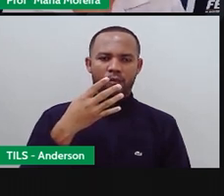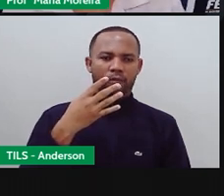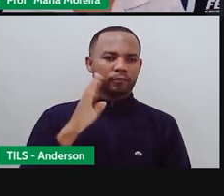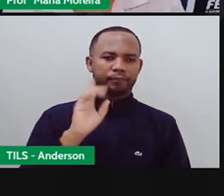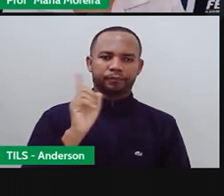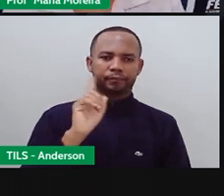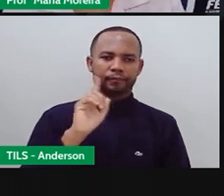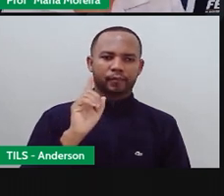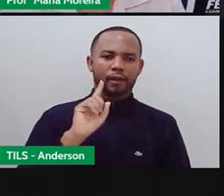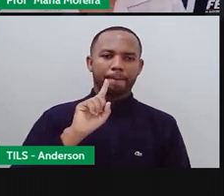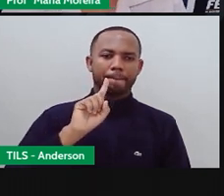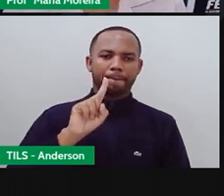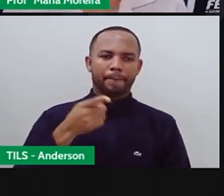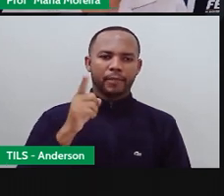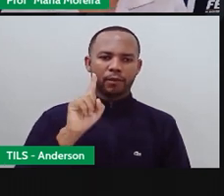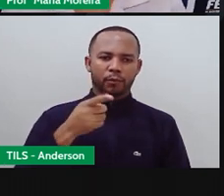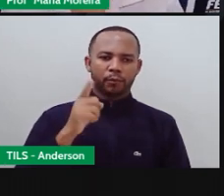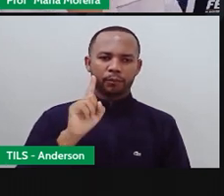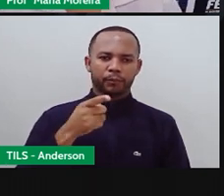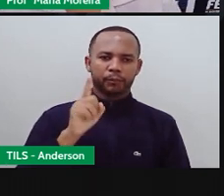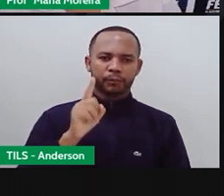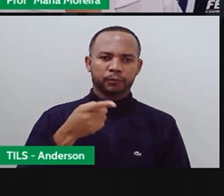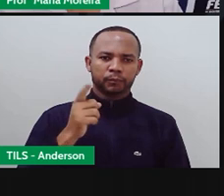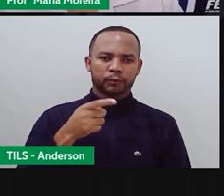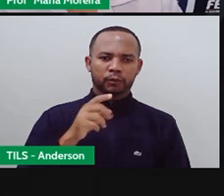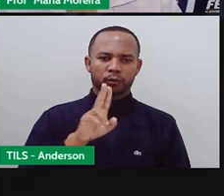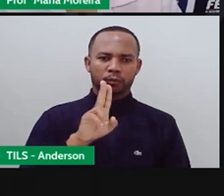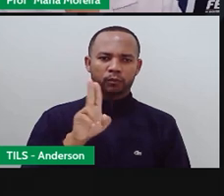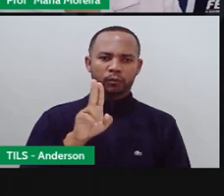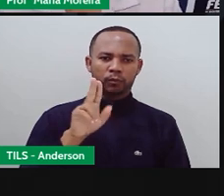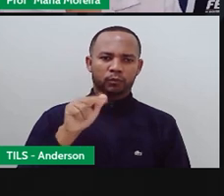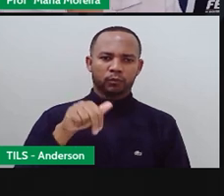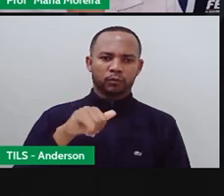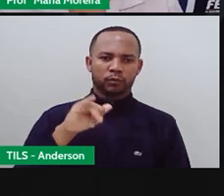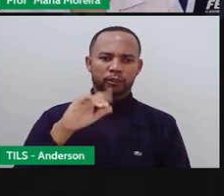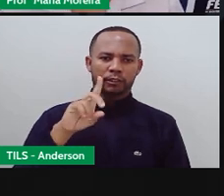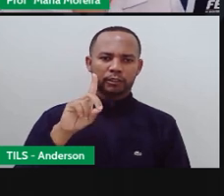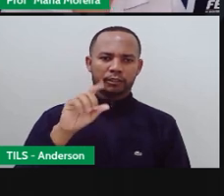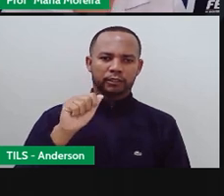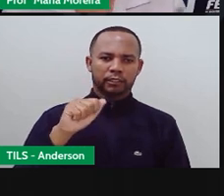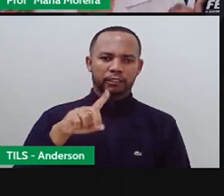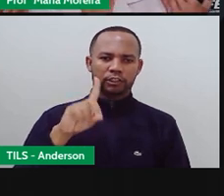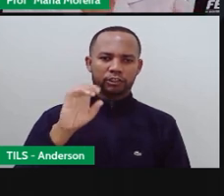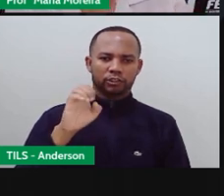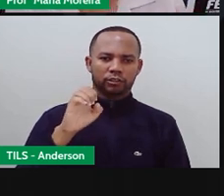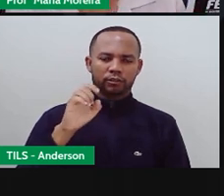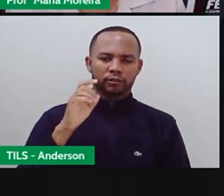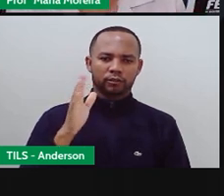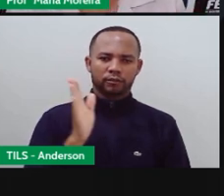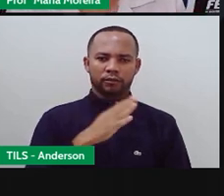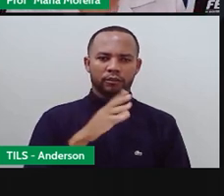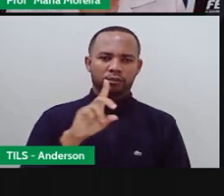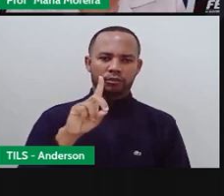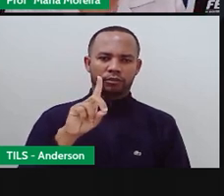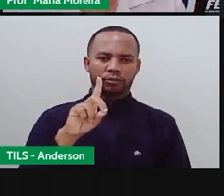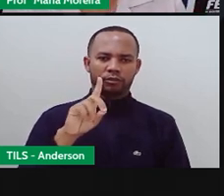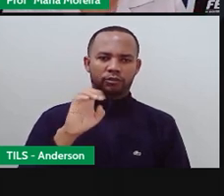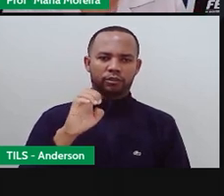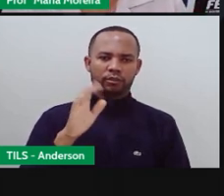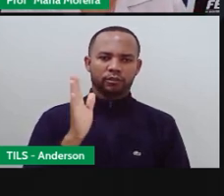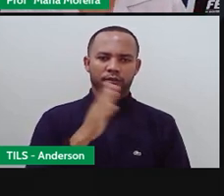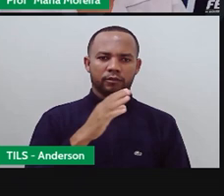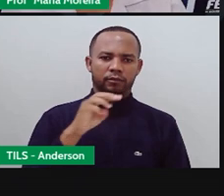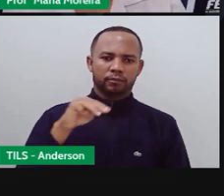mil Não é isso? Uma unidade de milhar Equivale a mil unidades Mas 4 unidades de milhar Vão